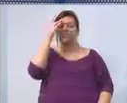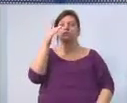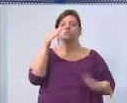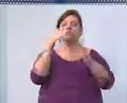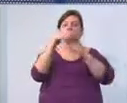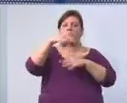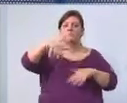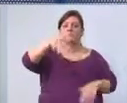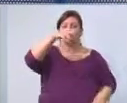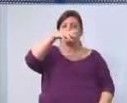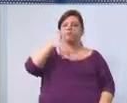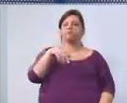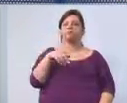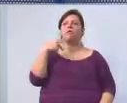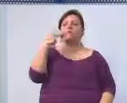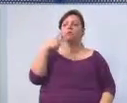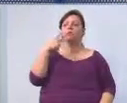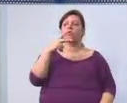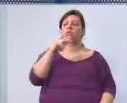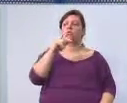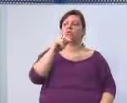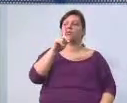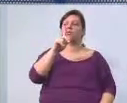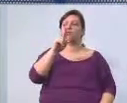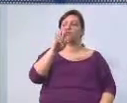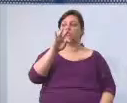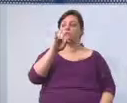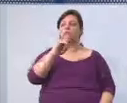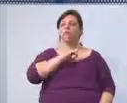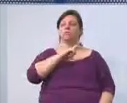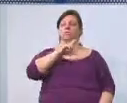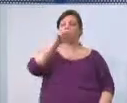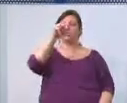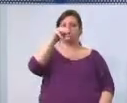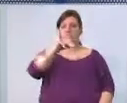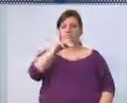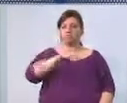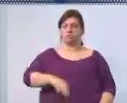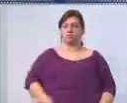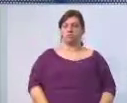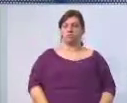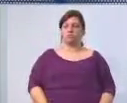gostaria de fazer algum questionamento? Vereador Guth, dez minutos, vereador. Obrigado,